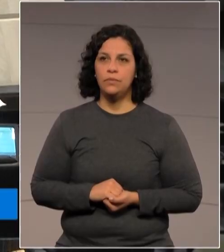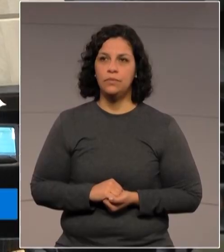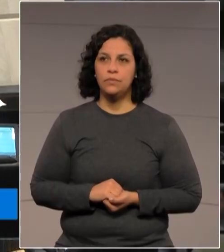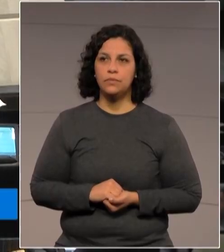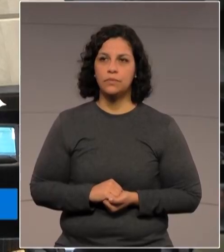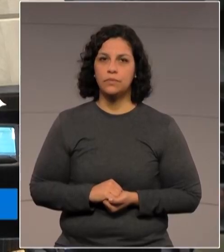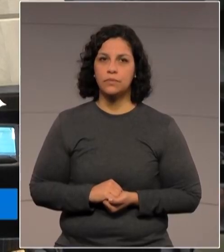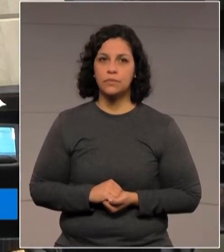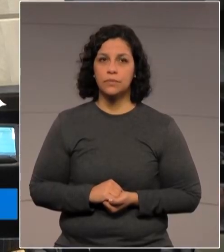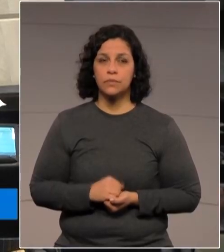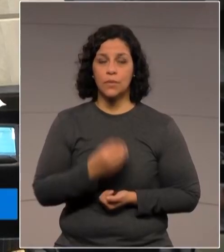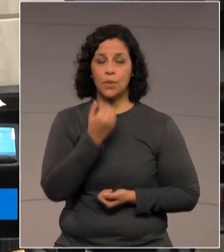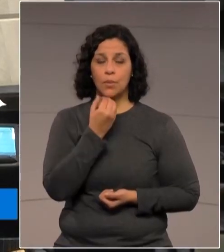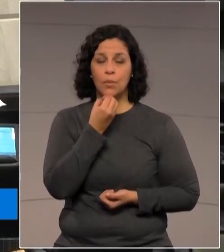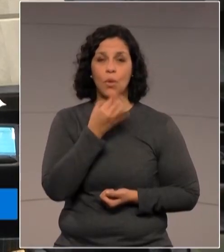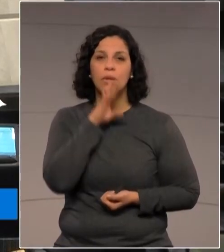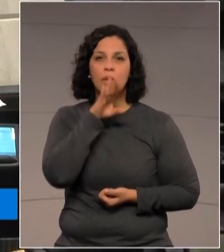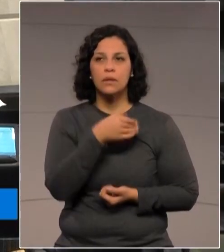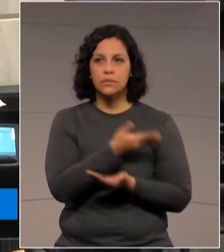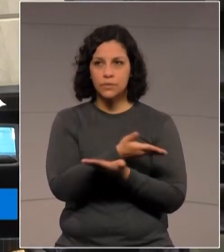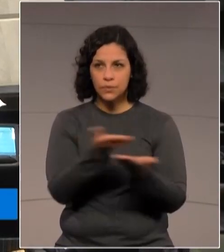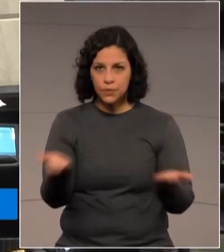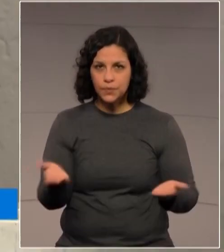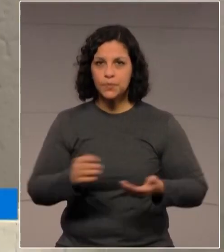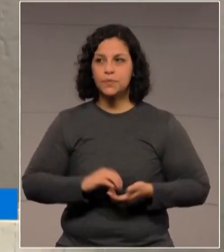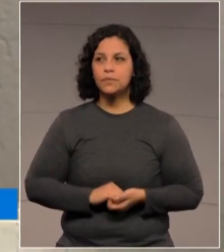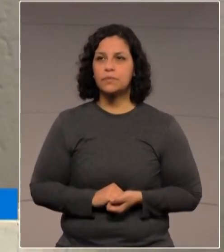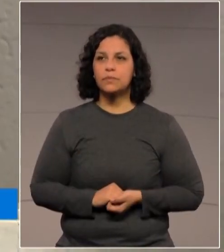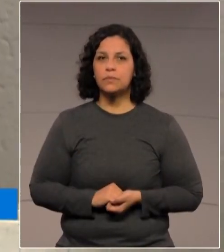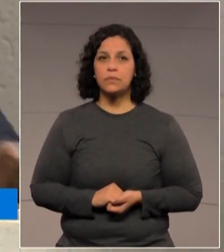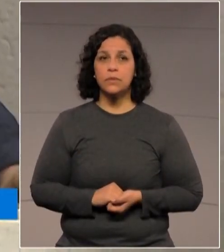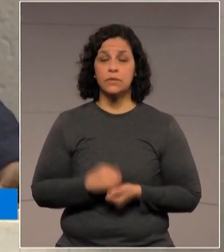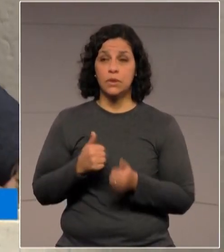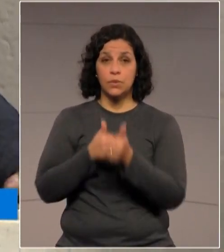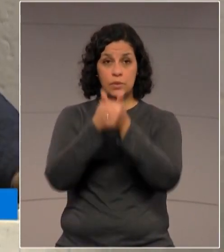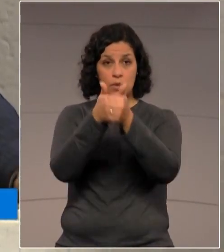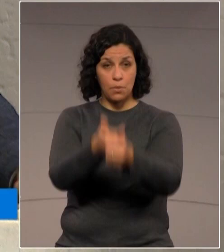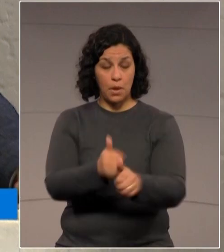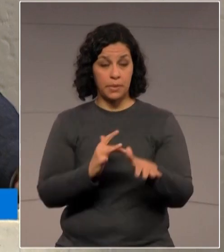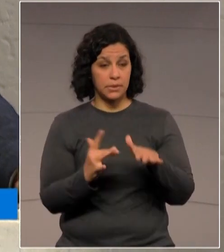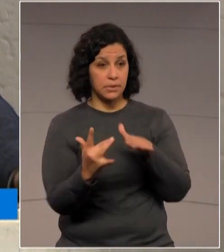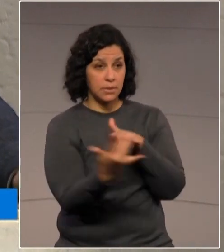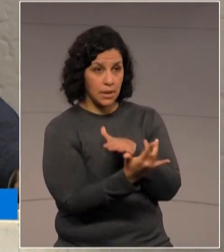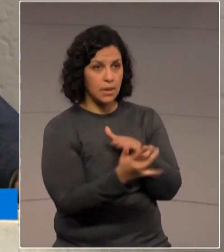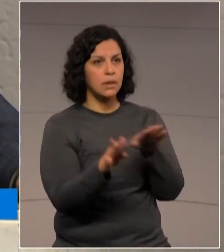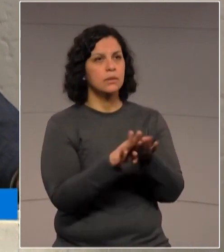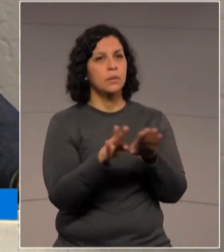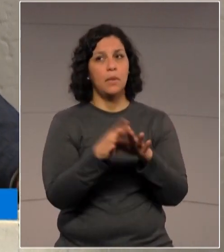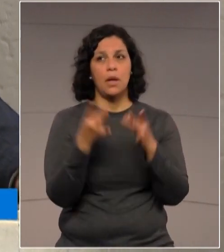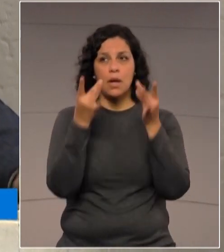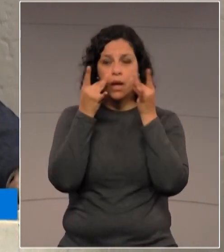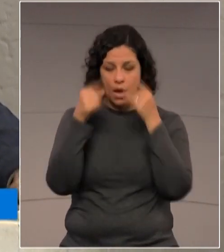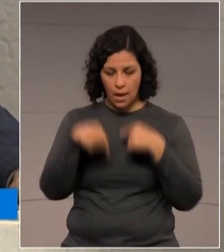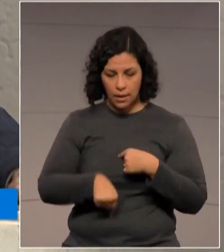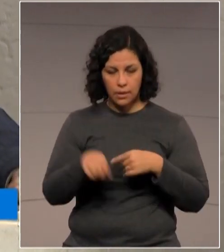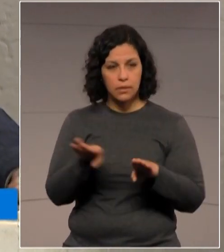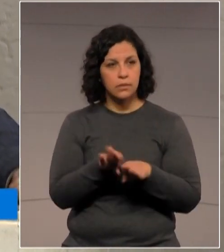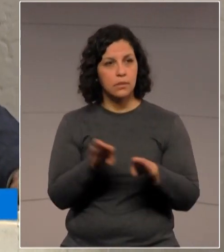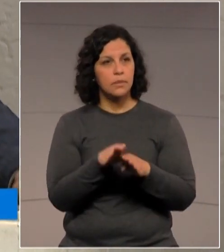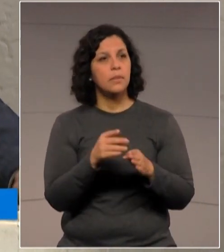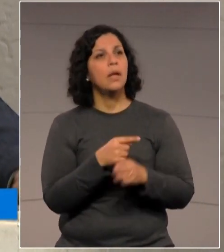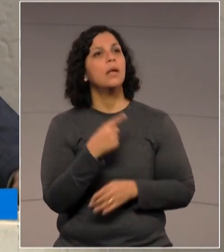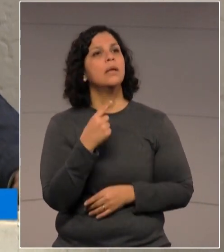Boa tarde a todos que nos acompanham pelas redes, presencialmente, deputados e